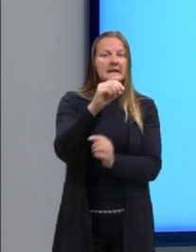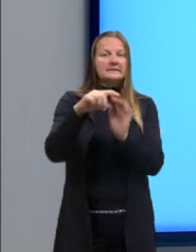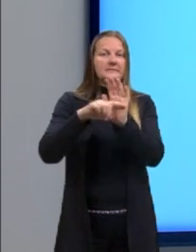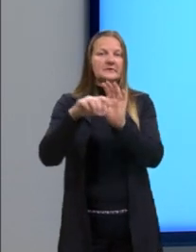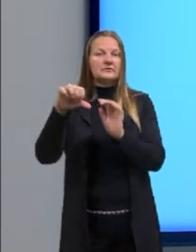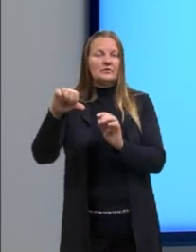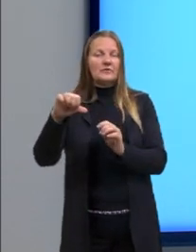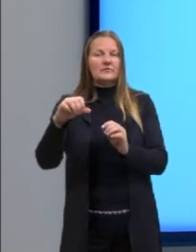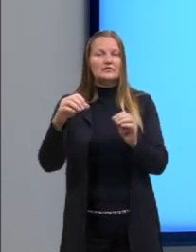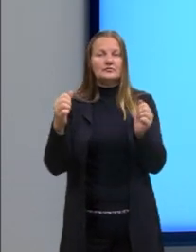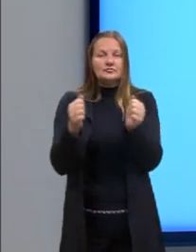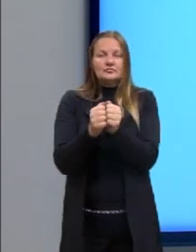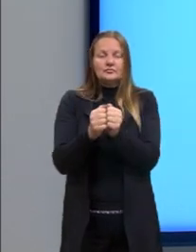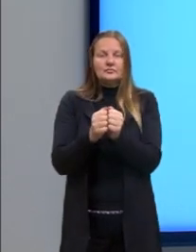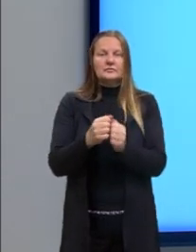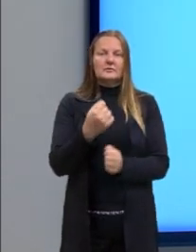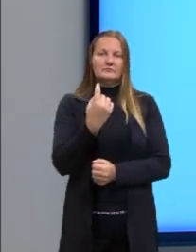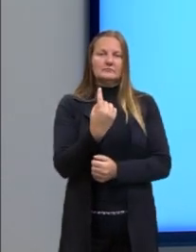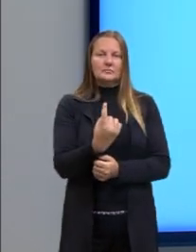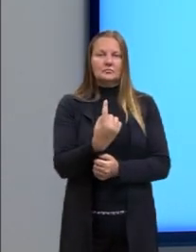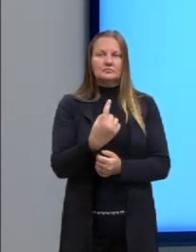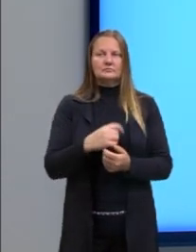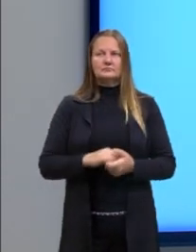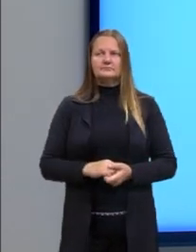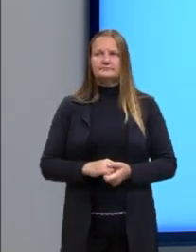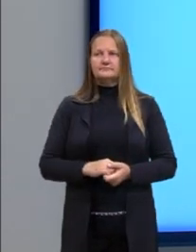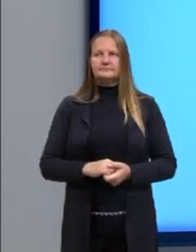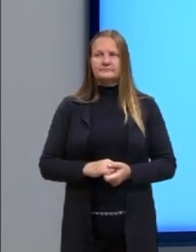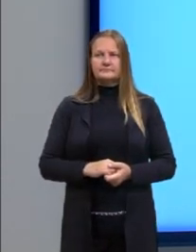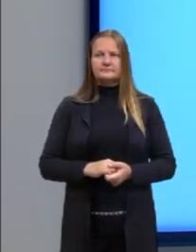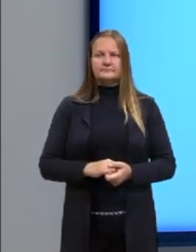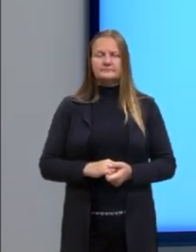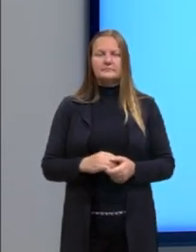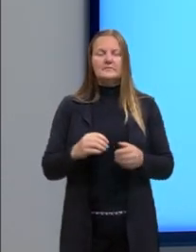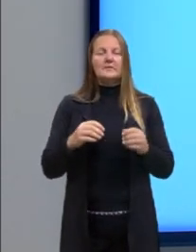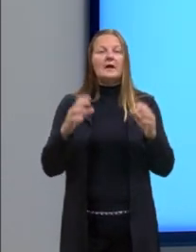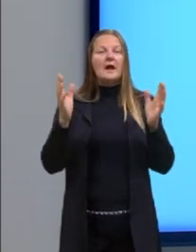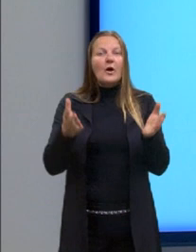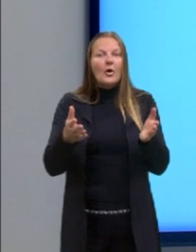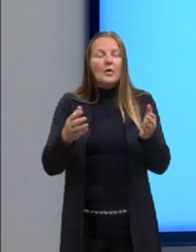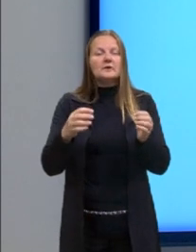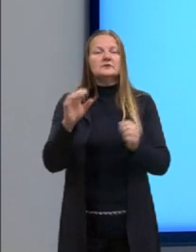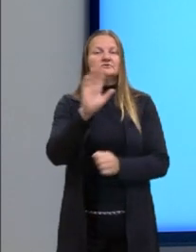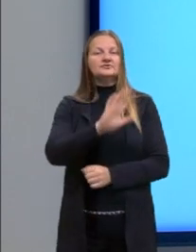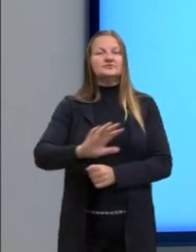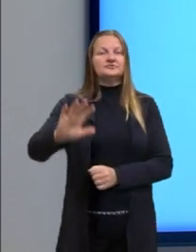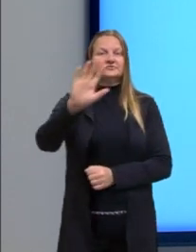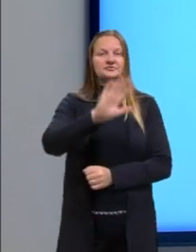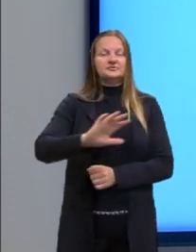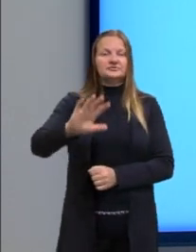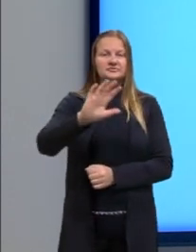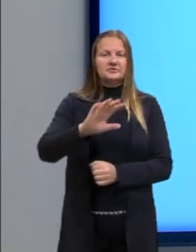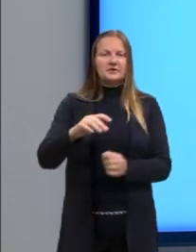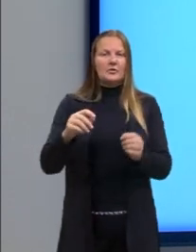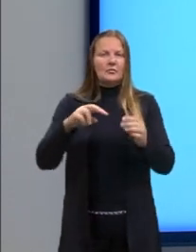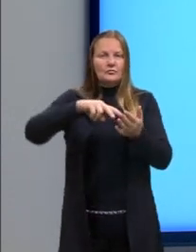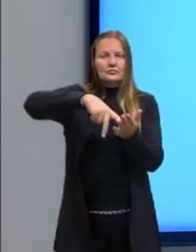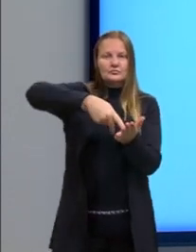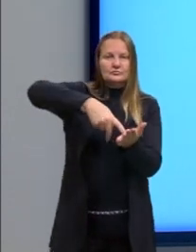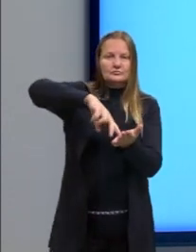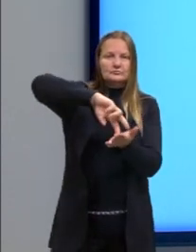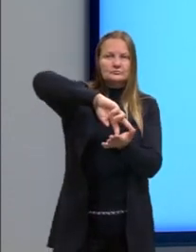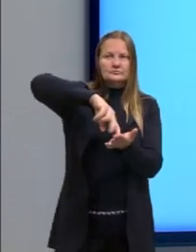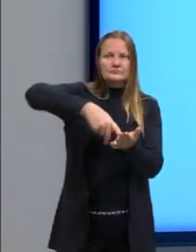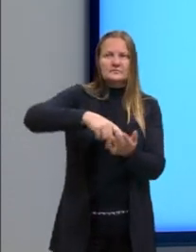podemos juntar esses dois termos. E aí sim, nós chegaríamos na equação geral da circunferência.